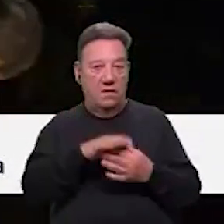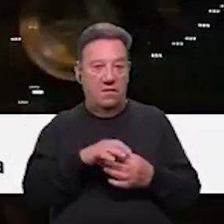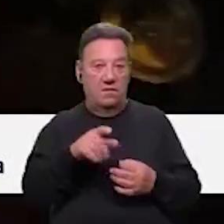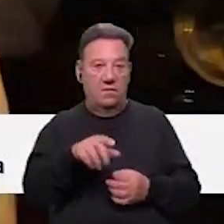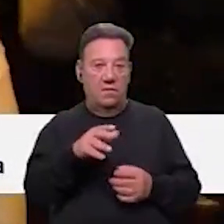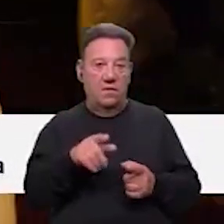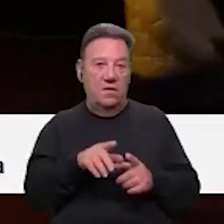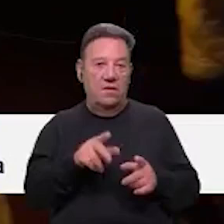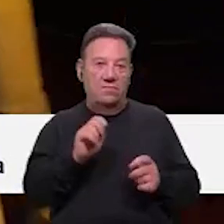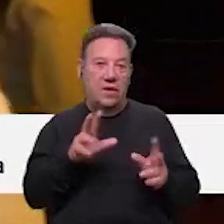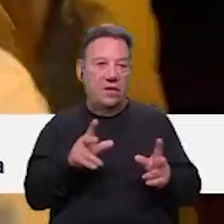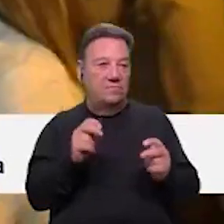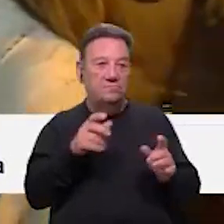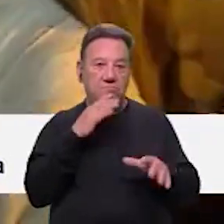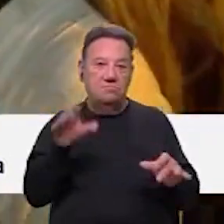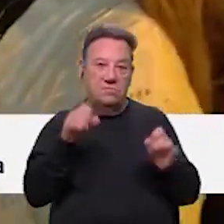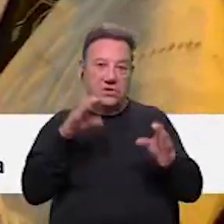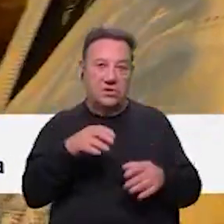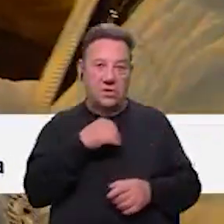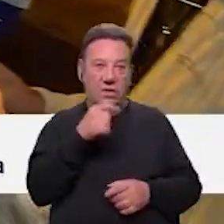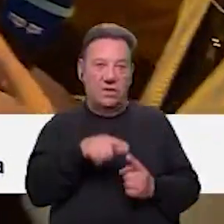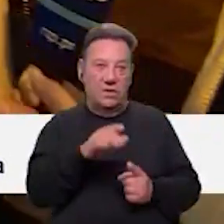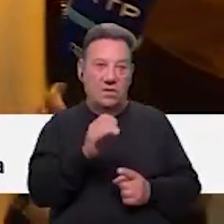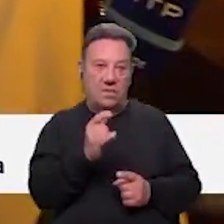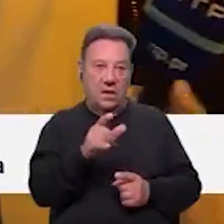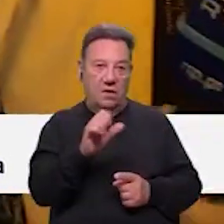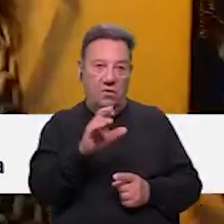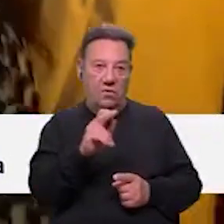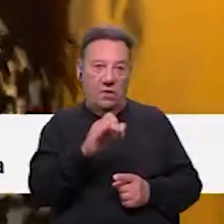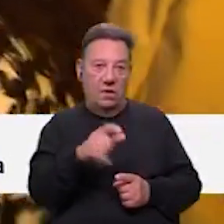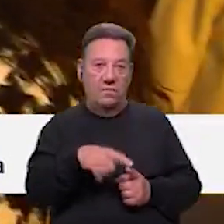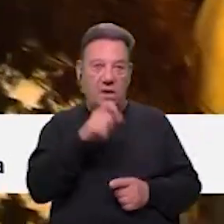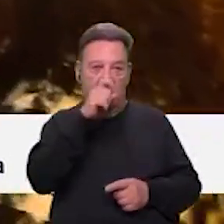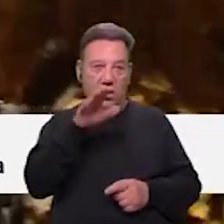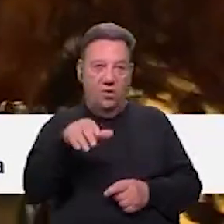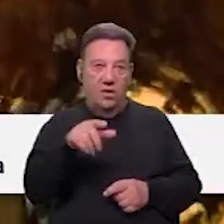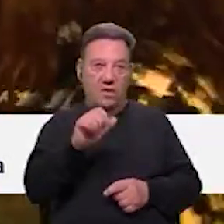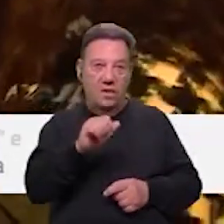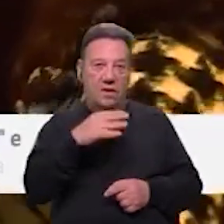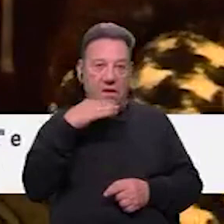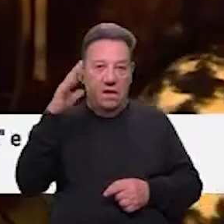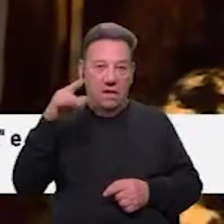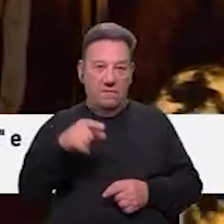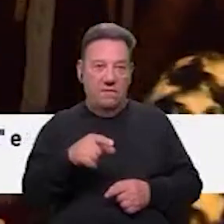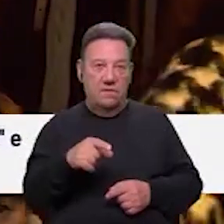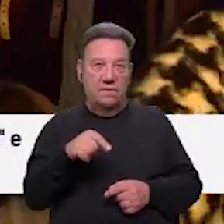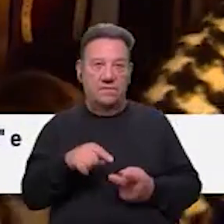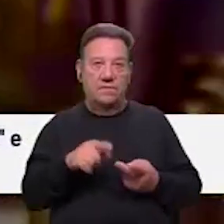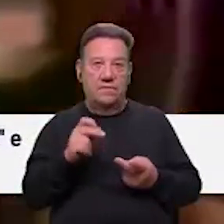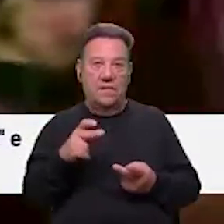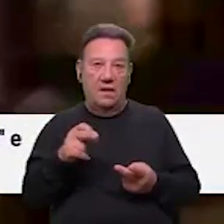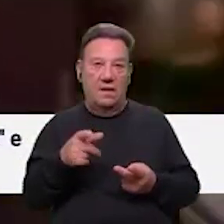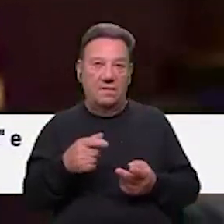misticismo. Aqui temos o Miguel Correia com uma coruja das neves, aqui a Ana